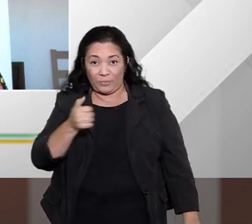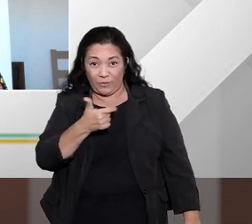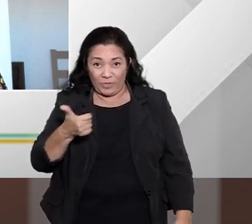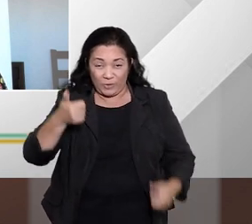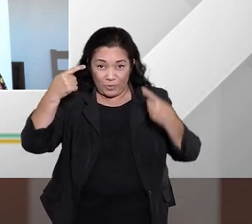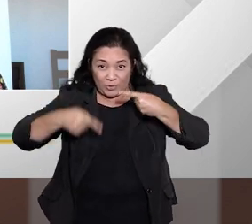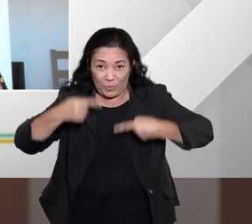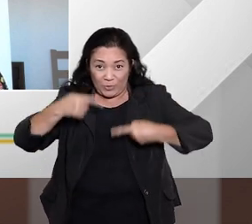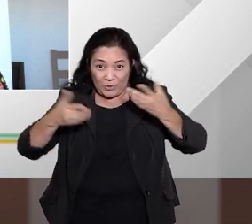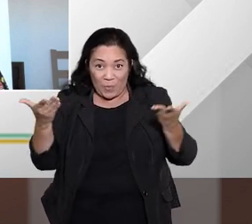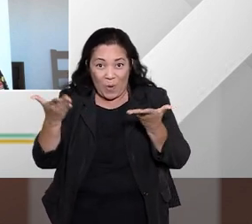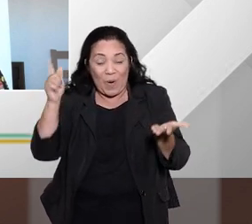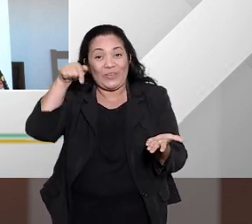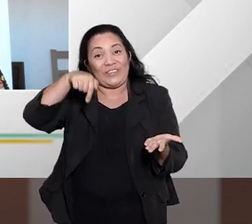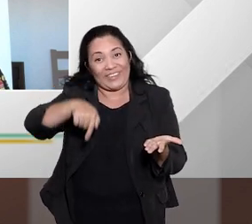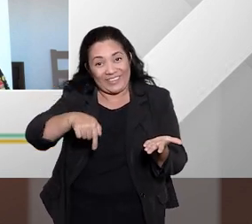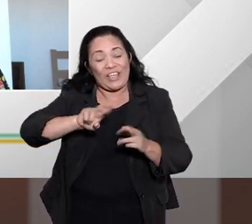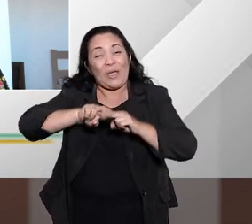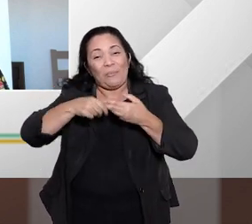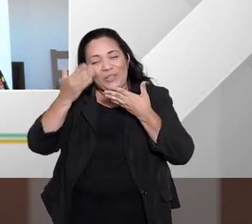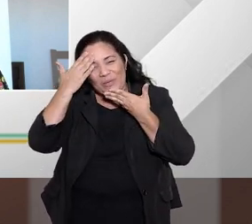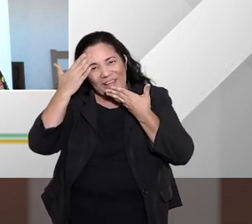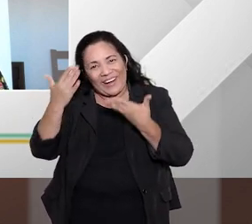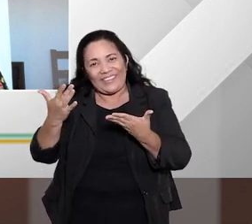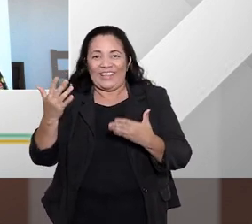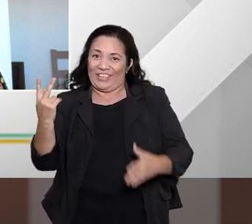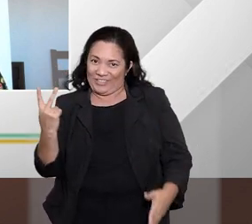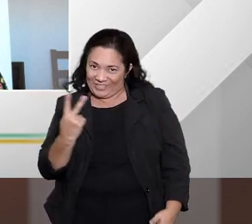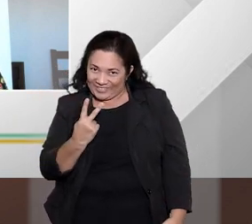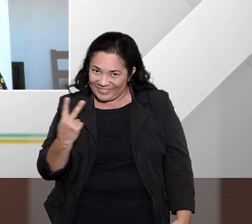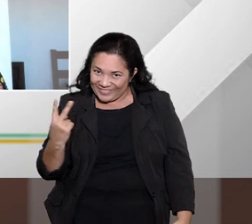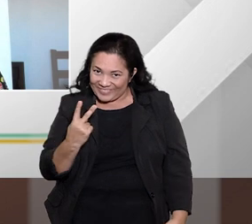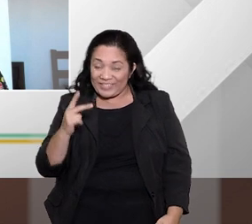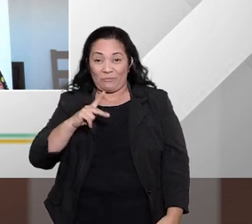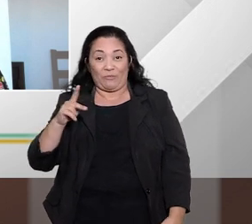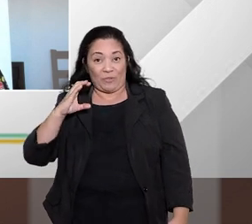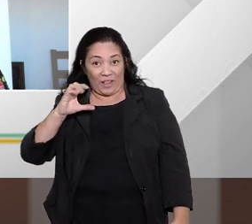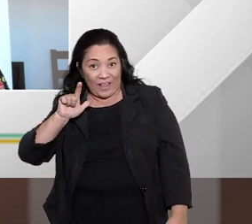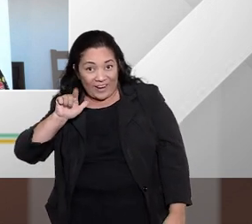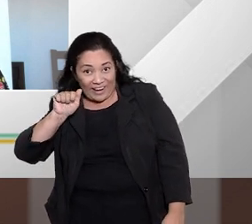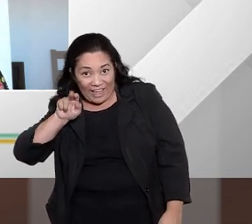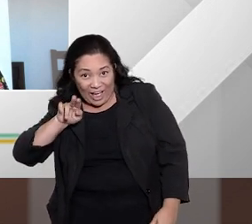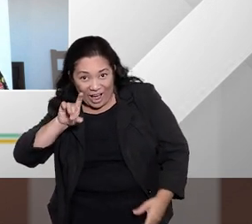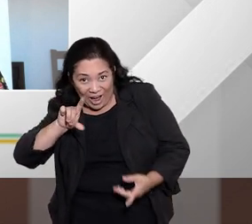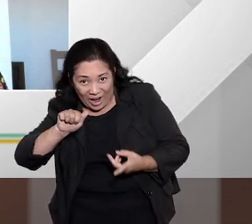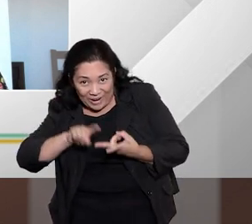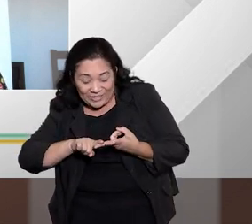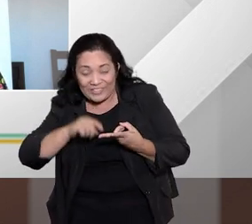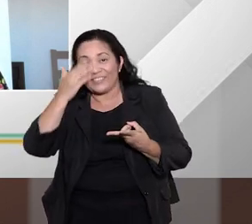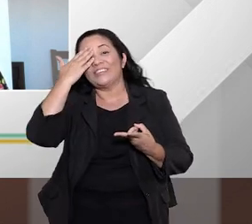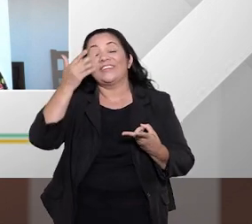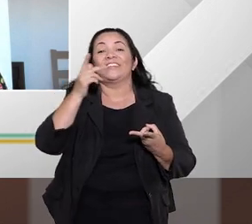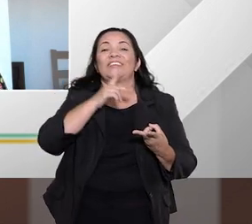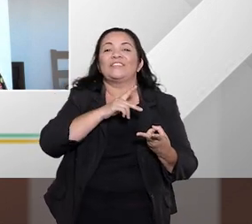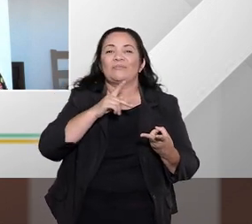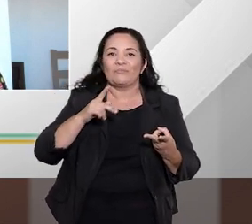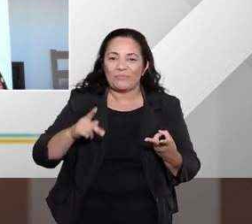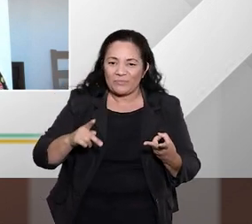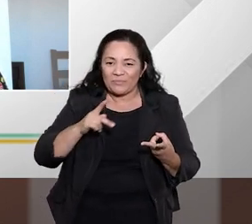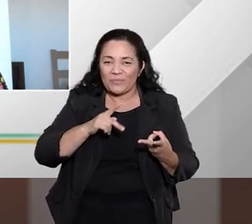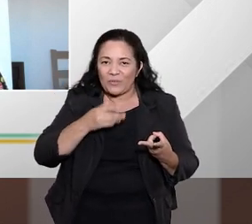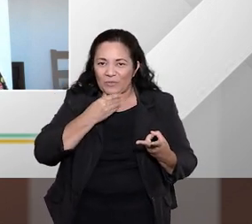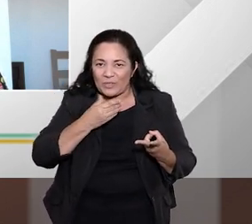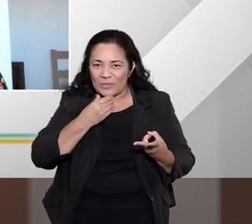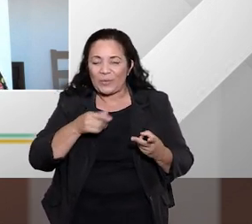2021 e eu agradeço a participação da jurista e professora Cláudia Lima Marques professora